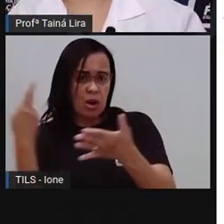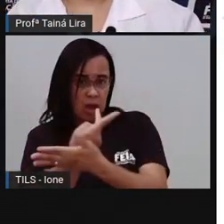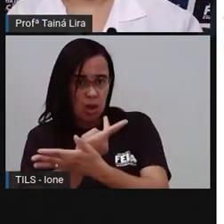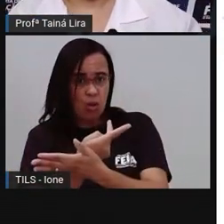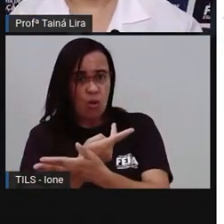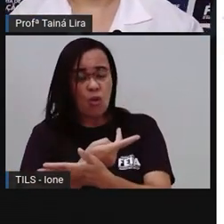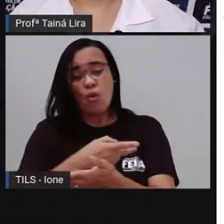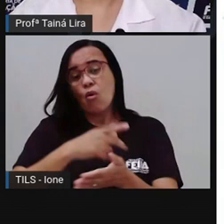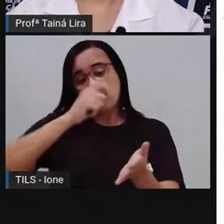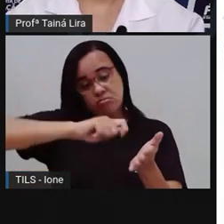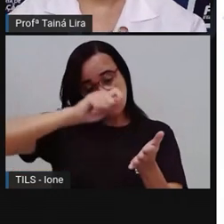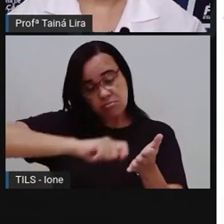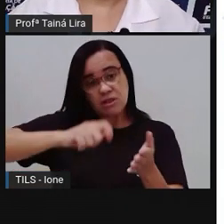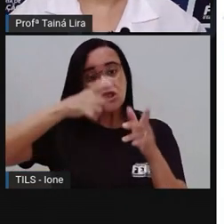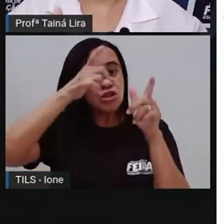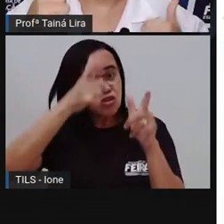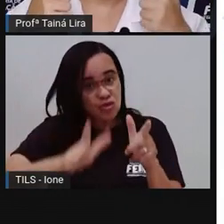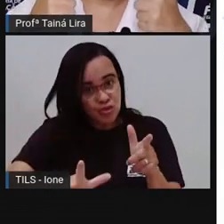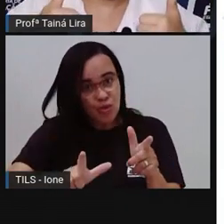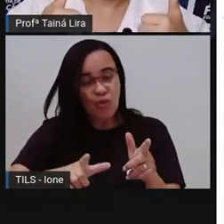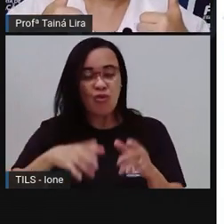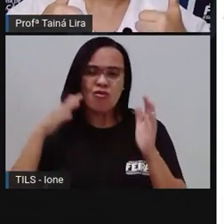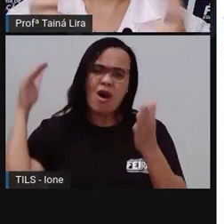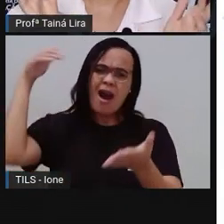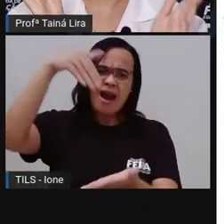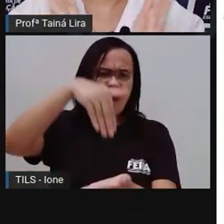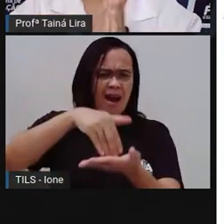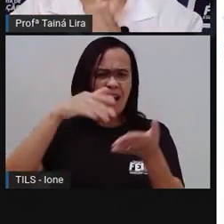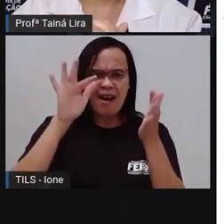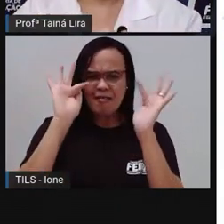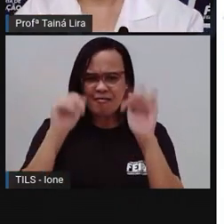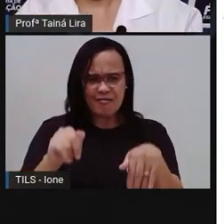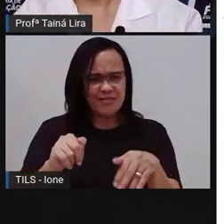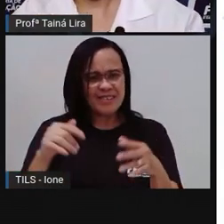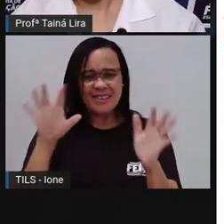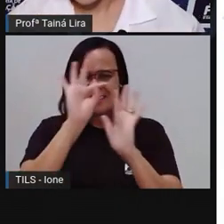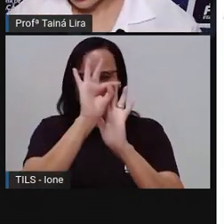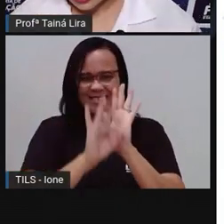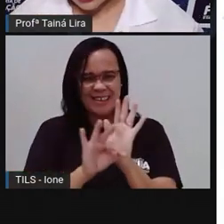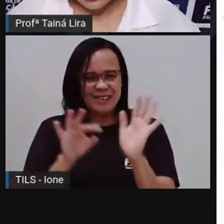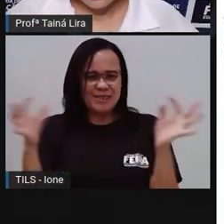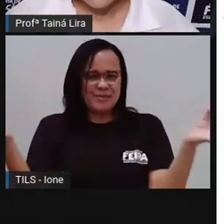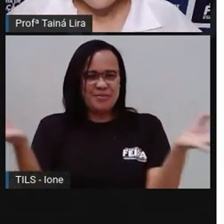coisa, escrever novamente, até o texto ficar, ó, perfeito, tá certo?